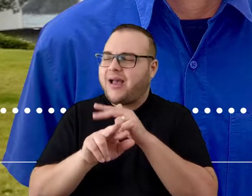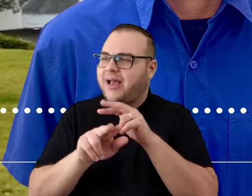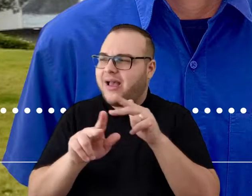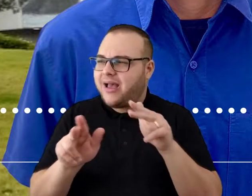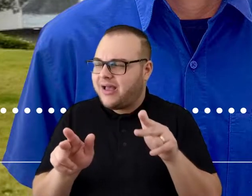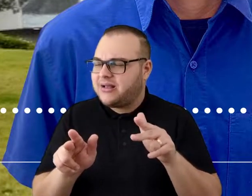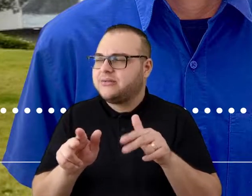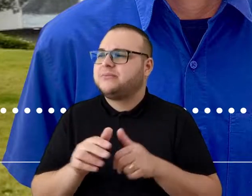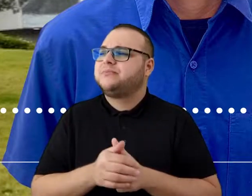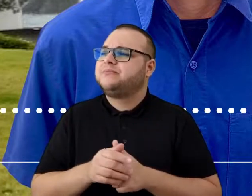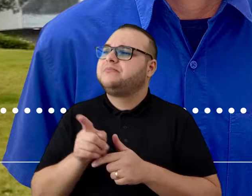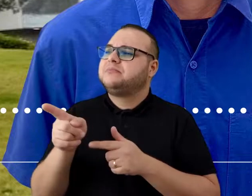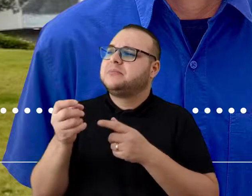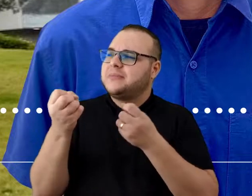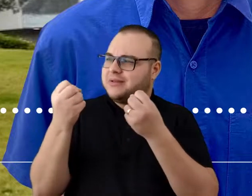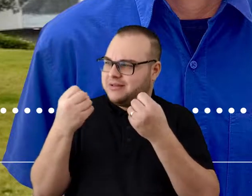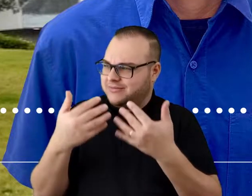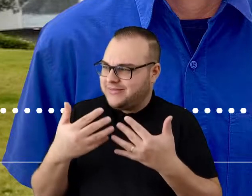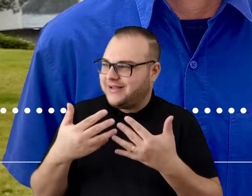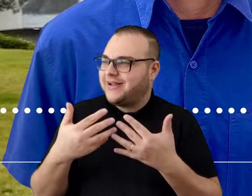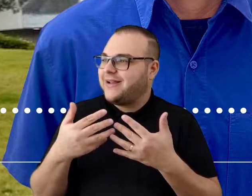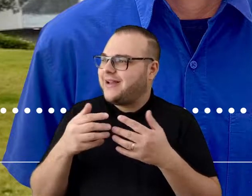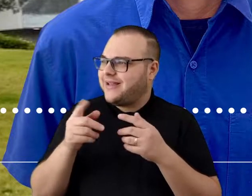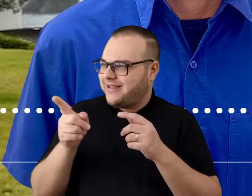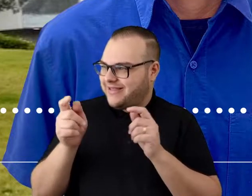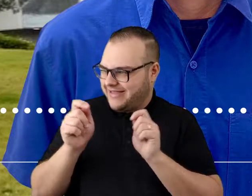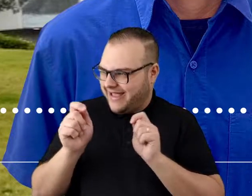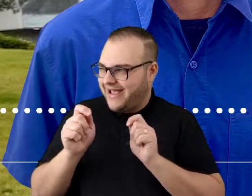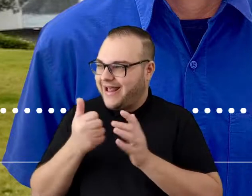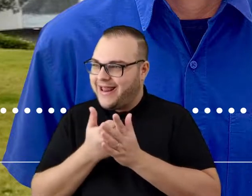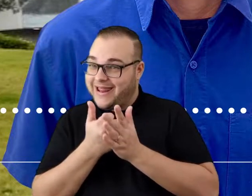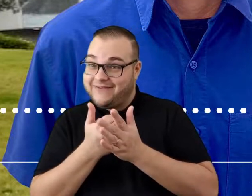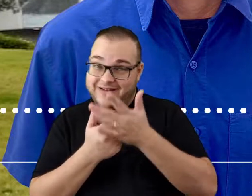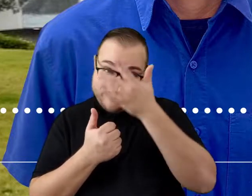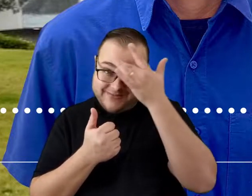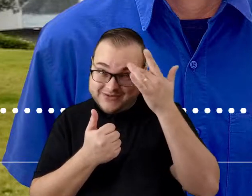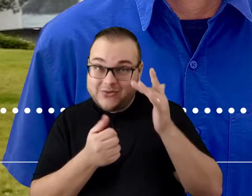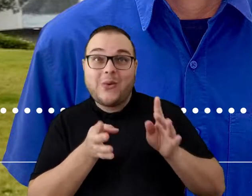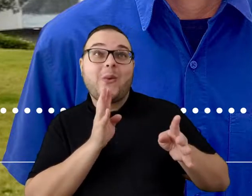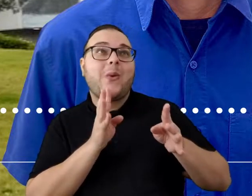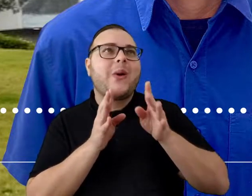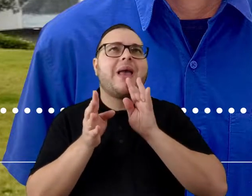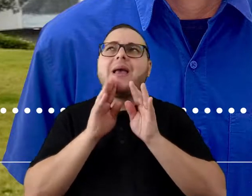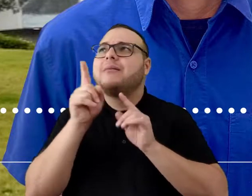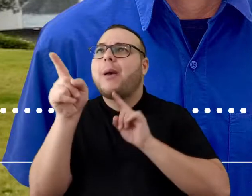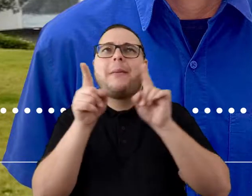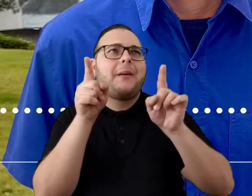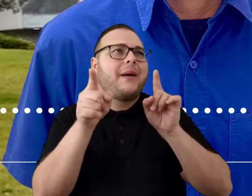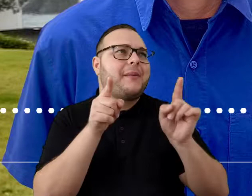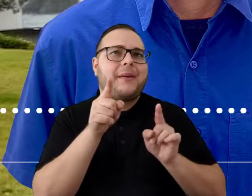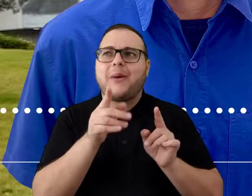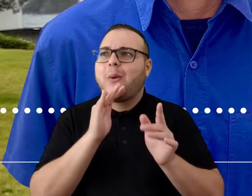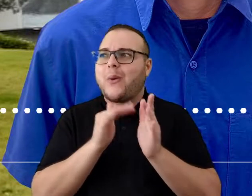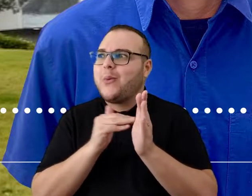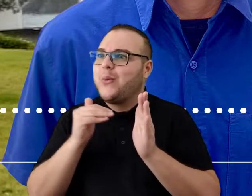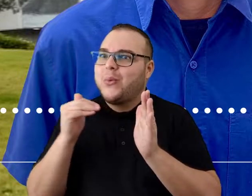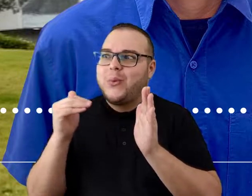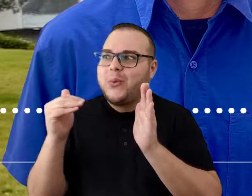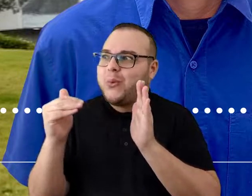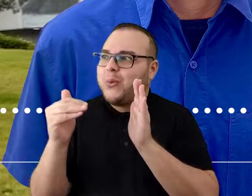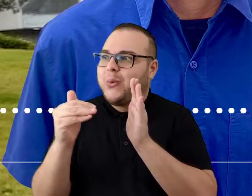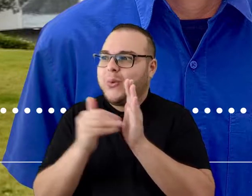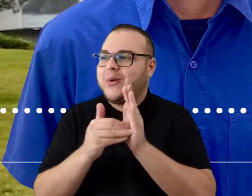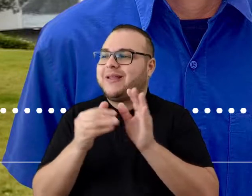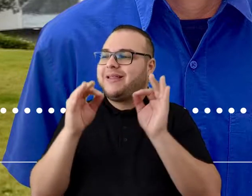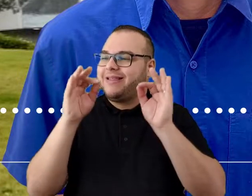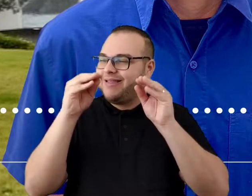salas fornos. Você pode praticamente levar uma pessoa pra conhecer a CBA de ponta a ponta, que você vai saber falar todas as áreas